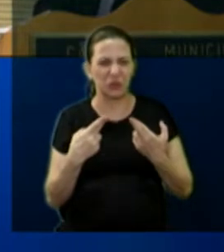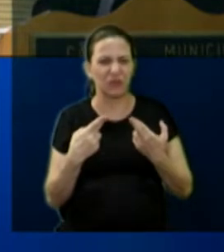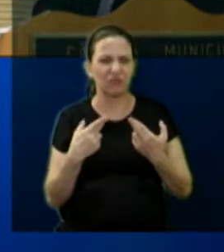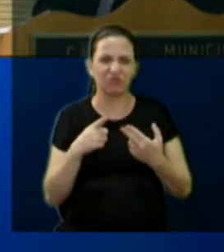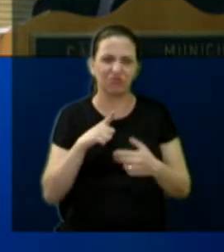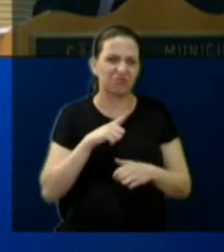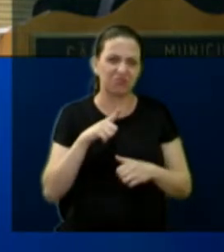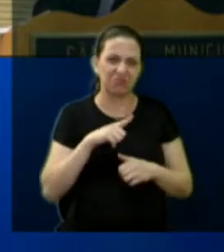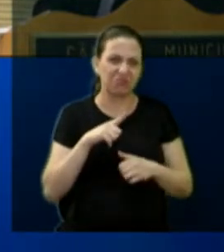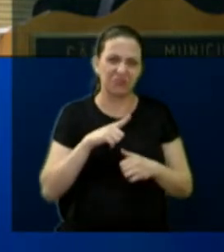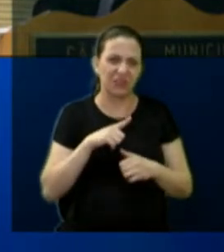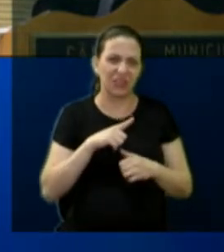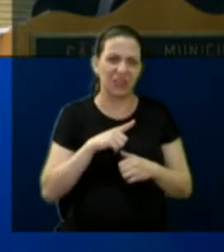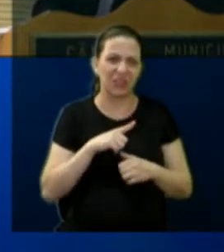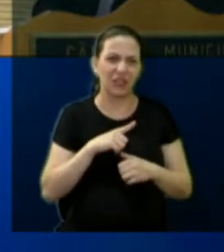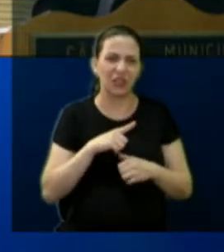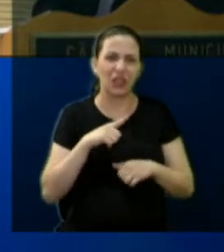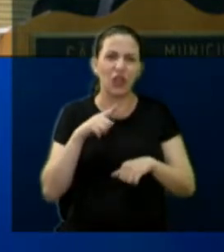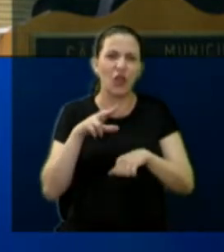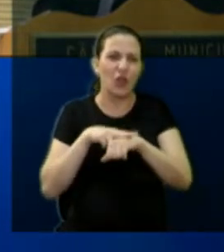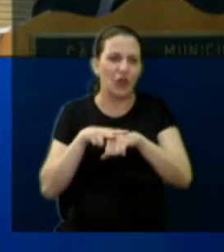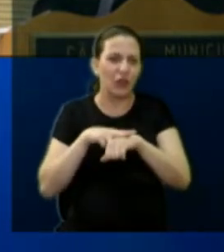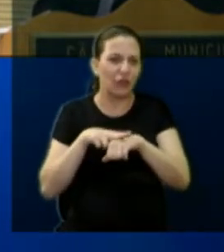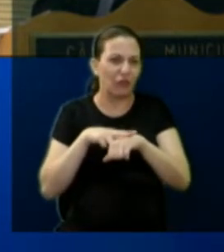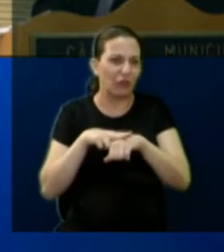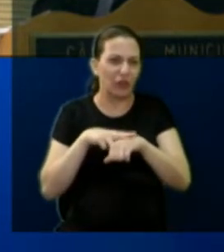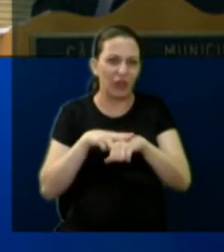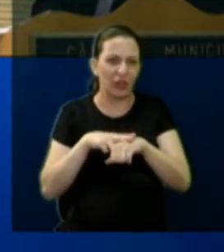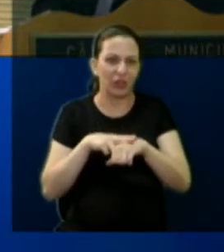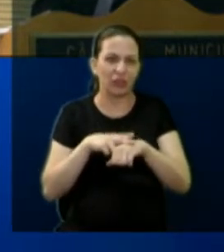esverdeou a água do córrego.